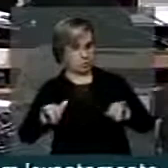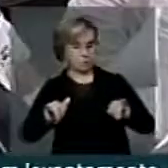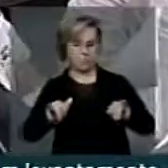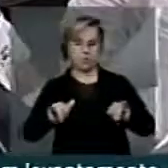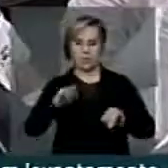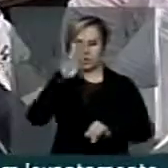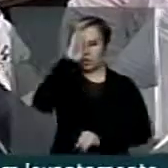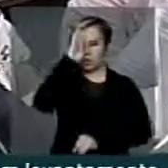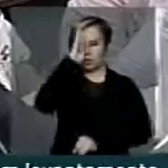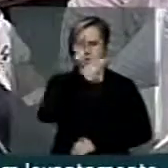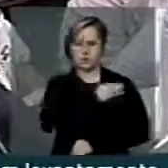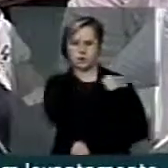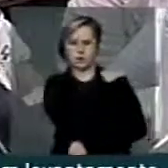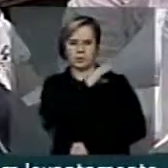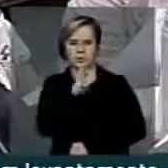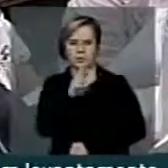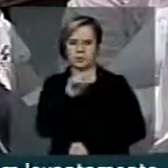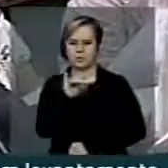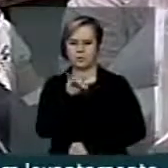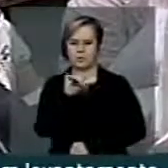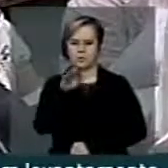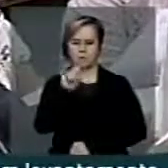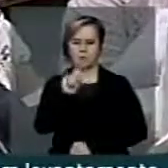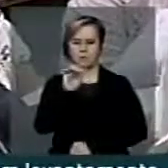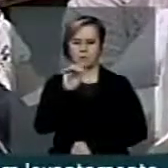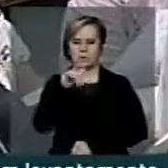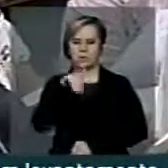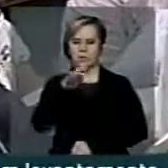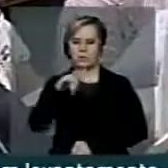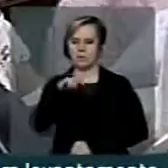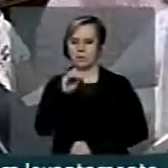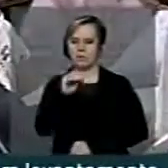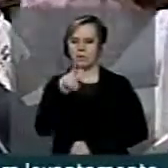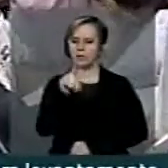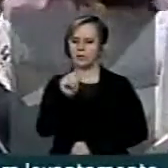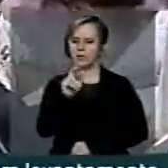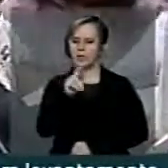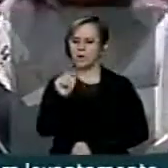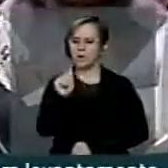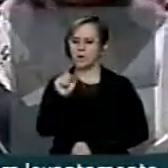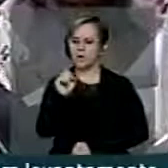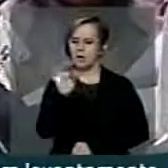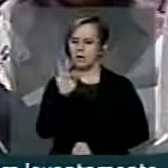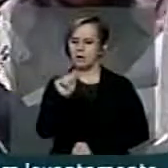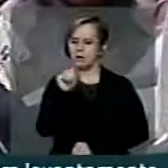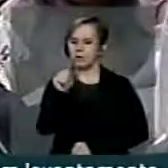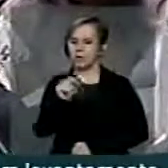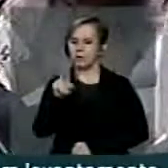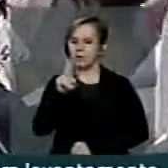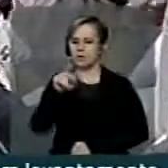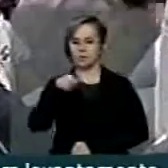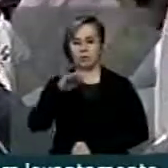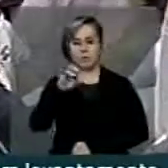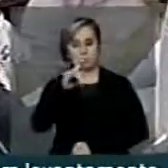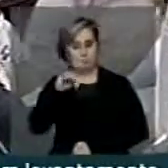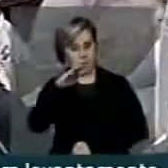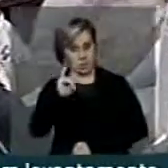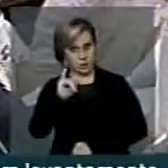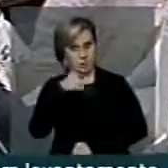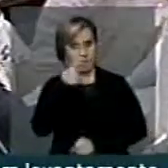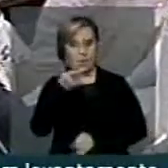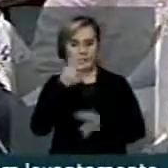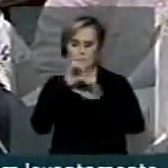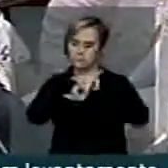general de brigada Emílio Garrastazu Médici. Na página de apresentação, ele informa